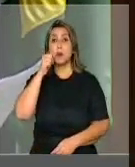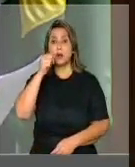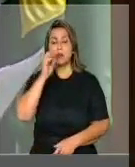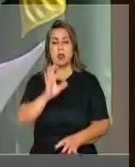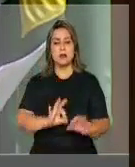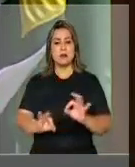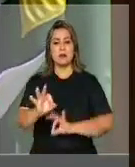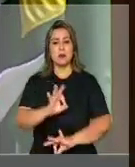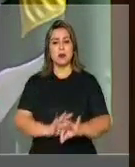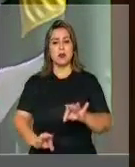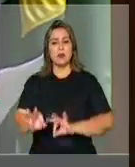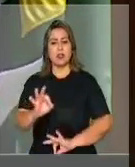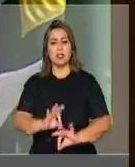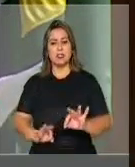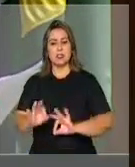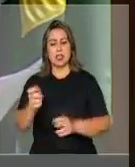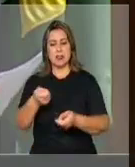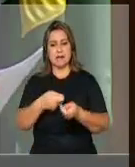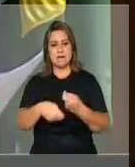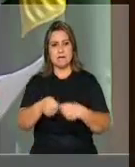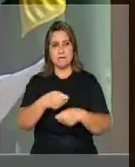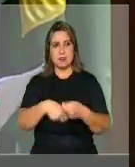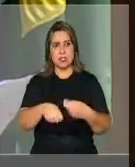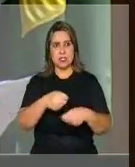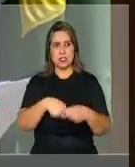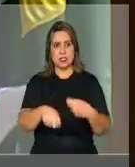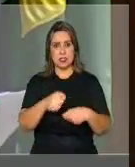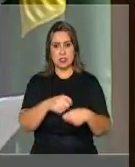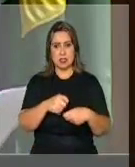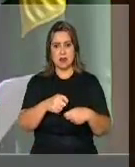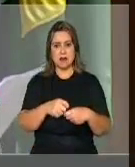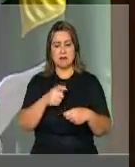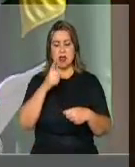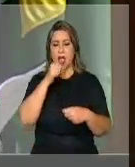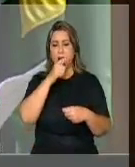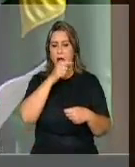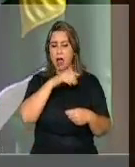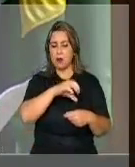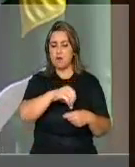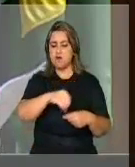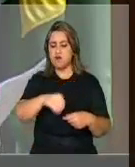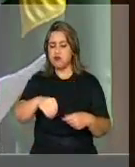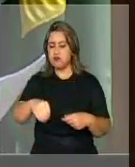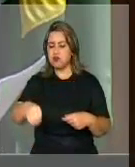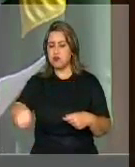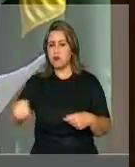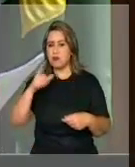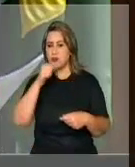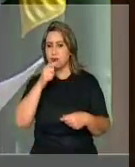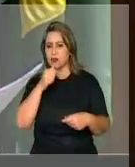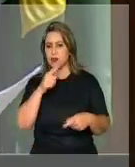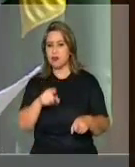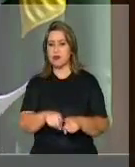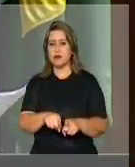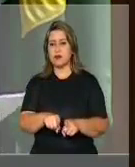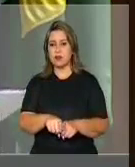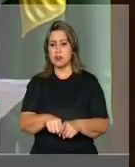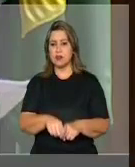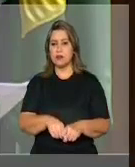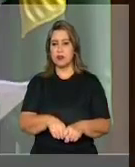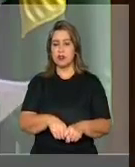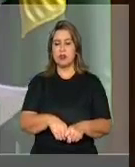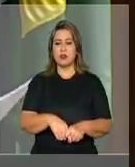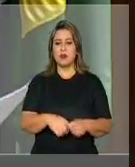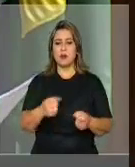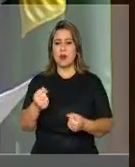para organizar a produção, financiaram irrigação, financiaram